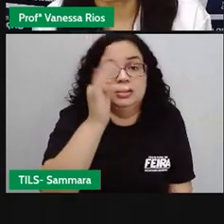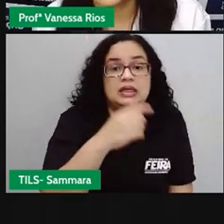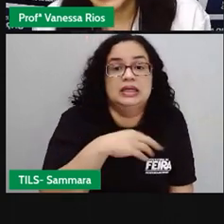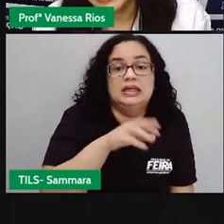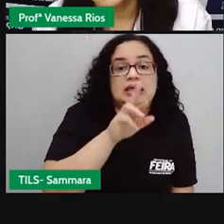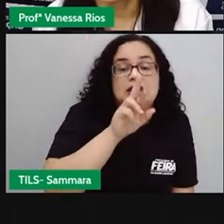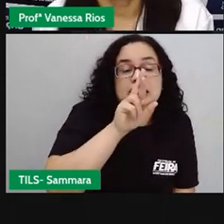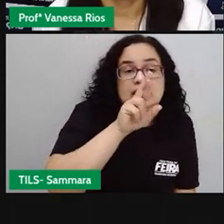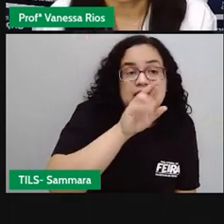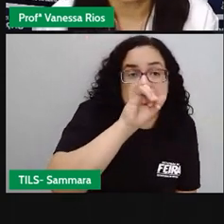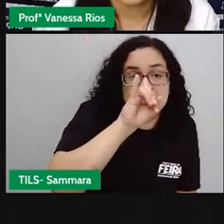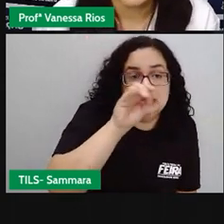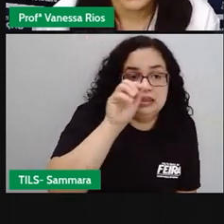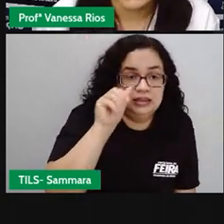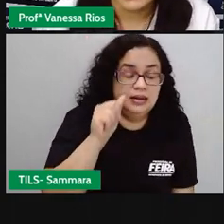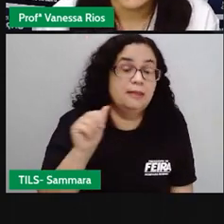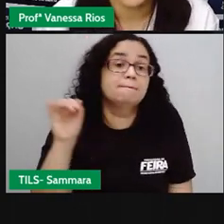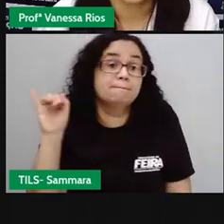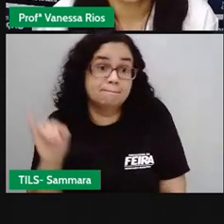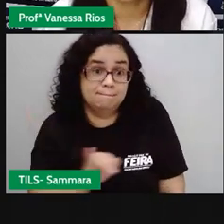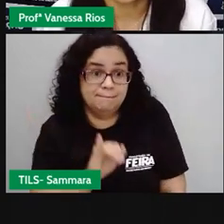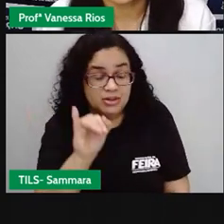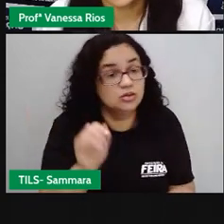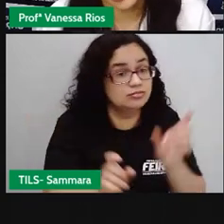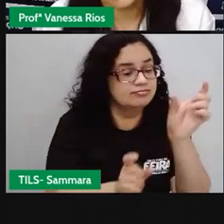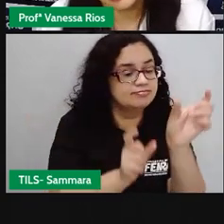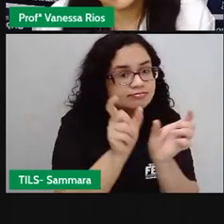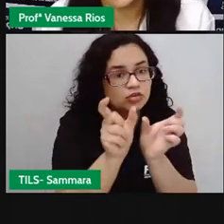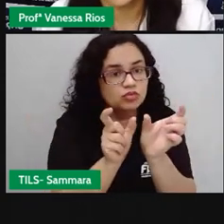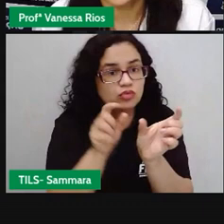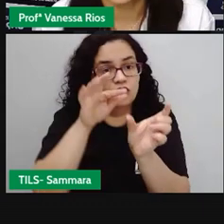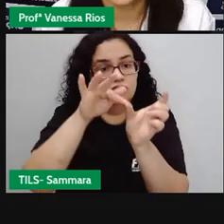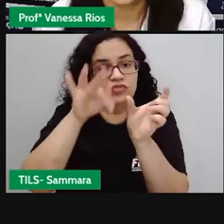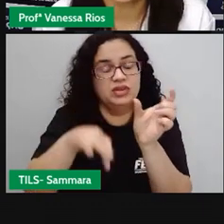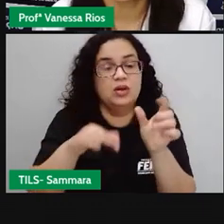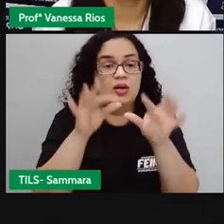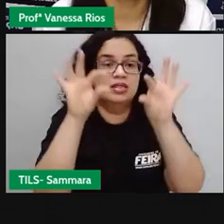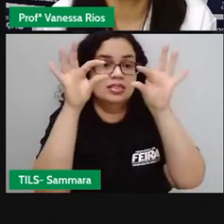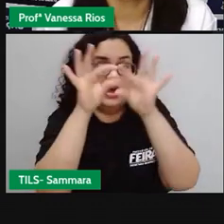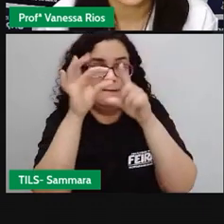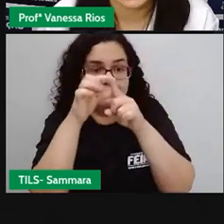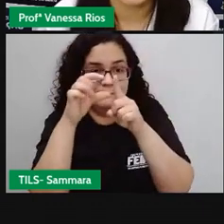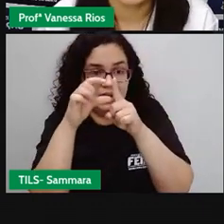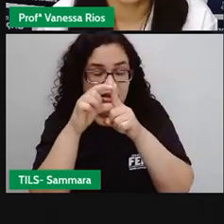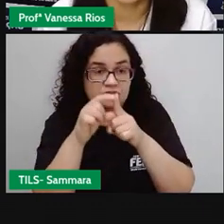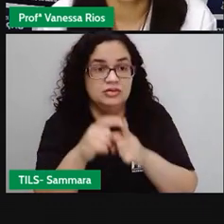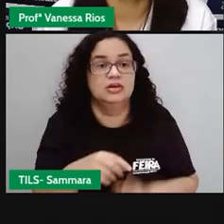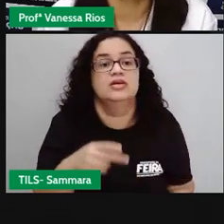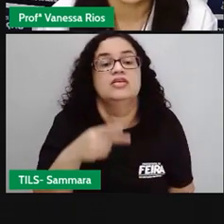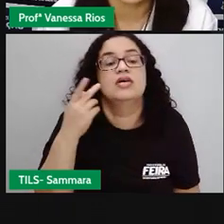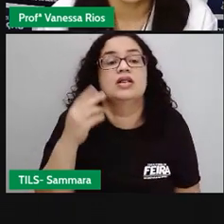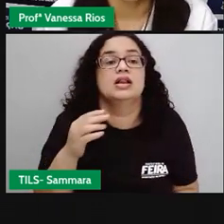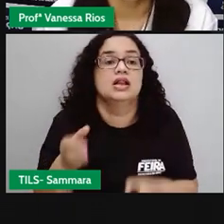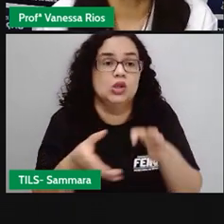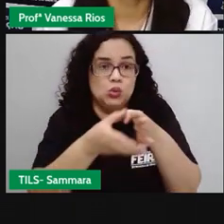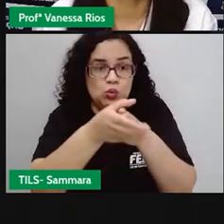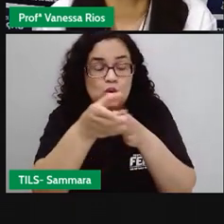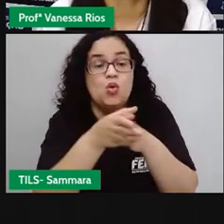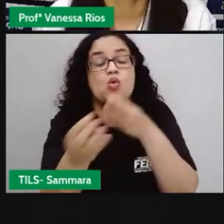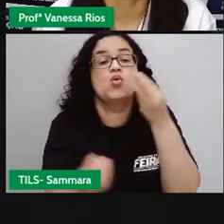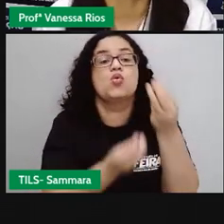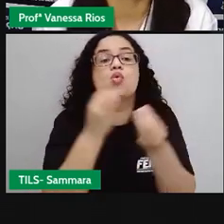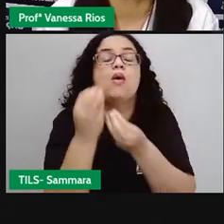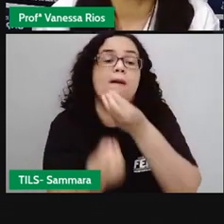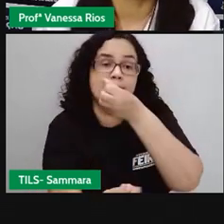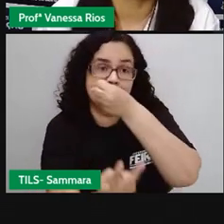ria então é bem importante observar essas terminações porque elas vão indicar e vão orientar como